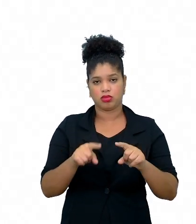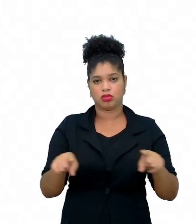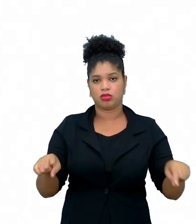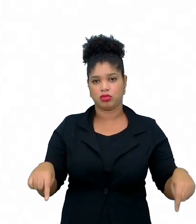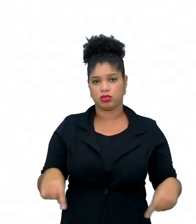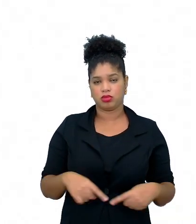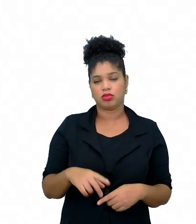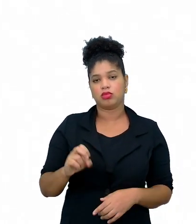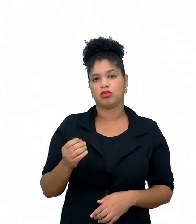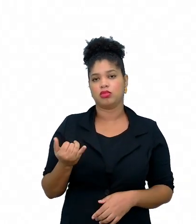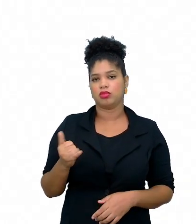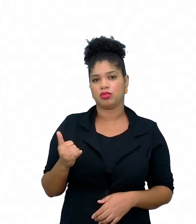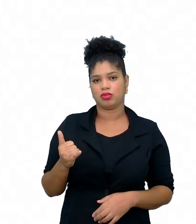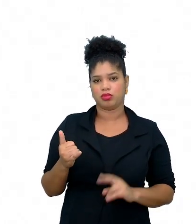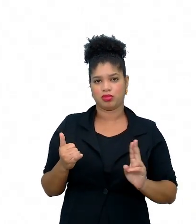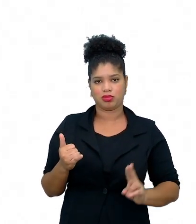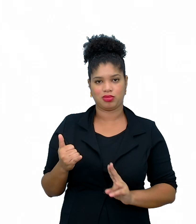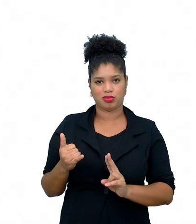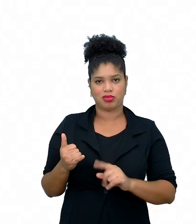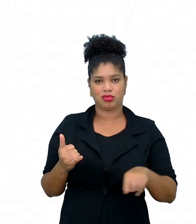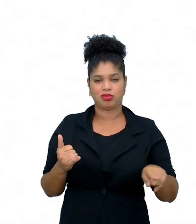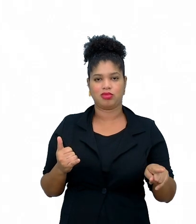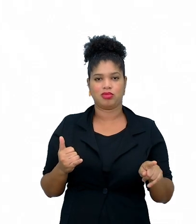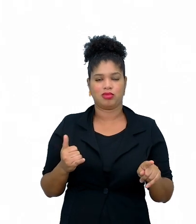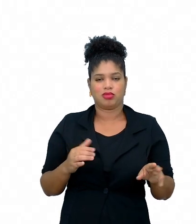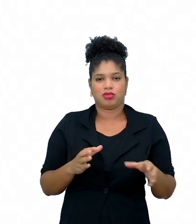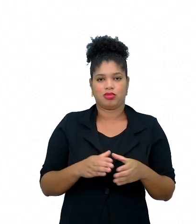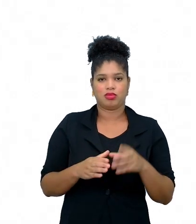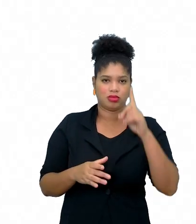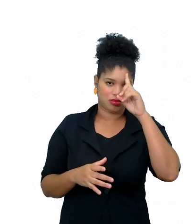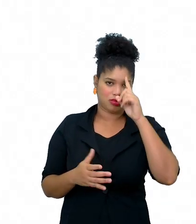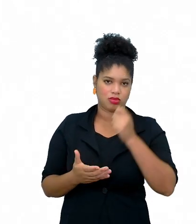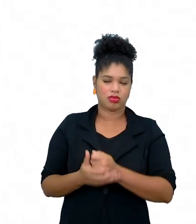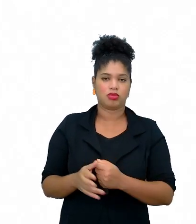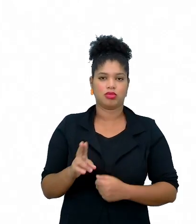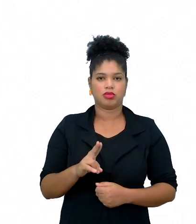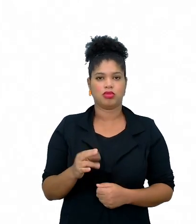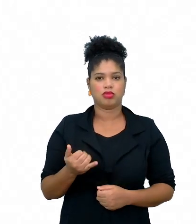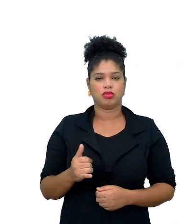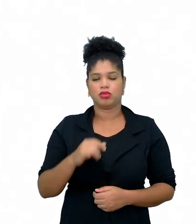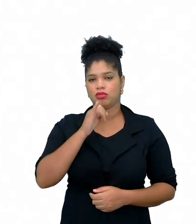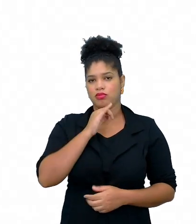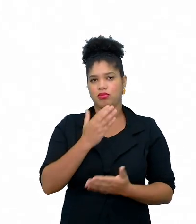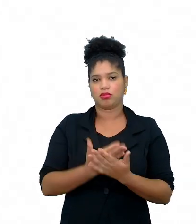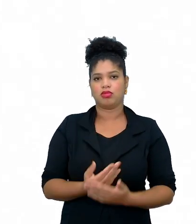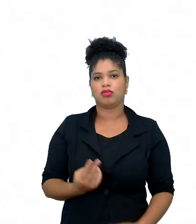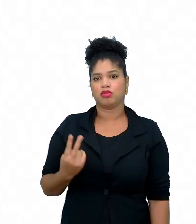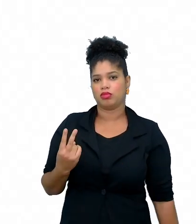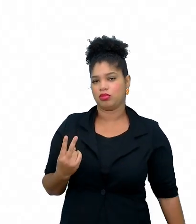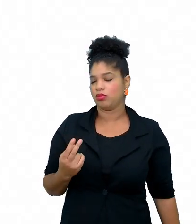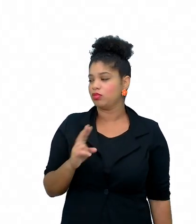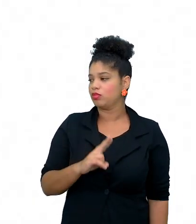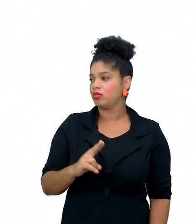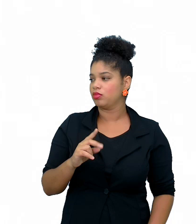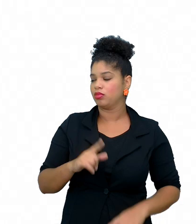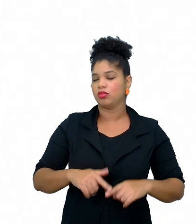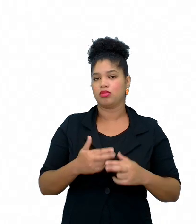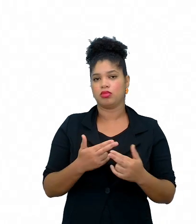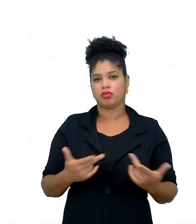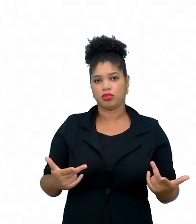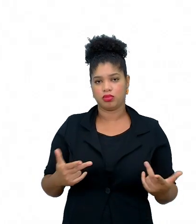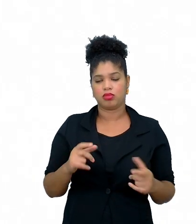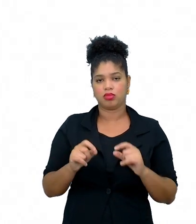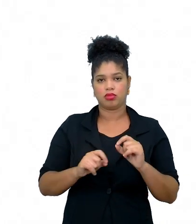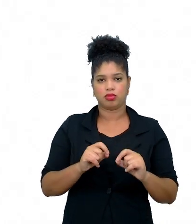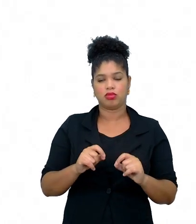vou usar celulares, né, os alunos vão usar em grupo, por exemplo, celular. Na aula 2, vou usar os materiais impressos,